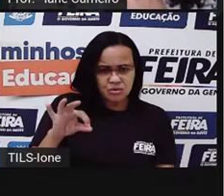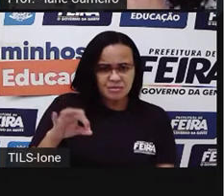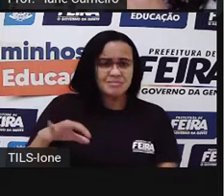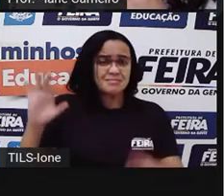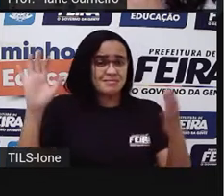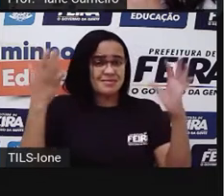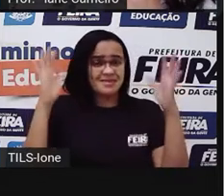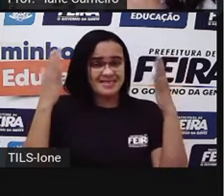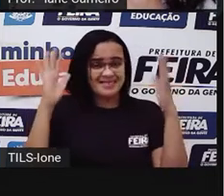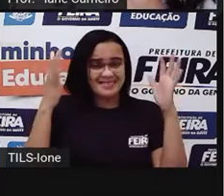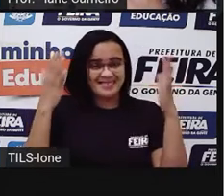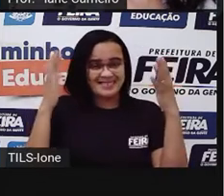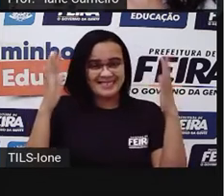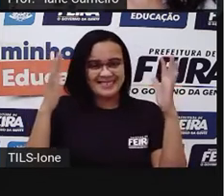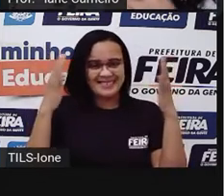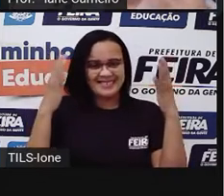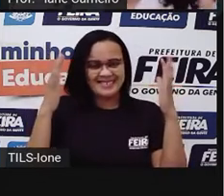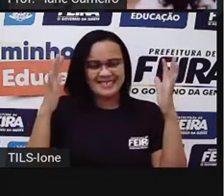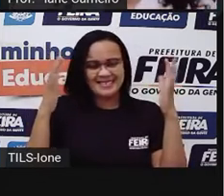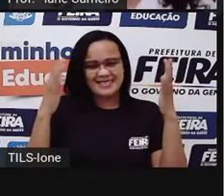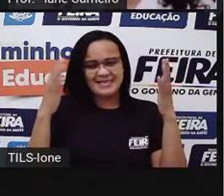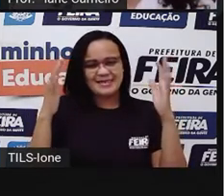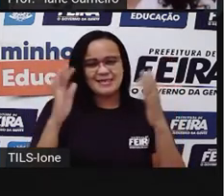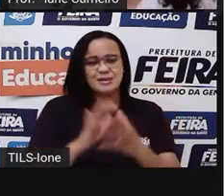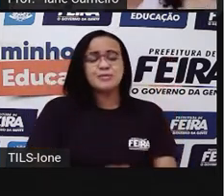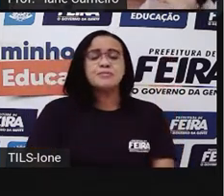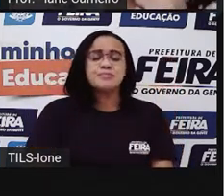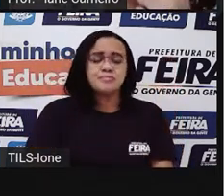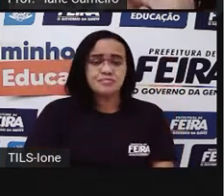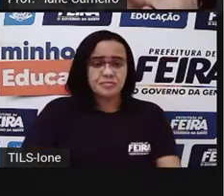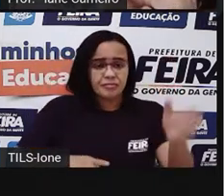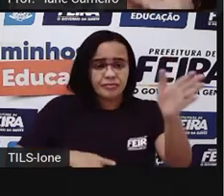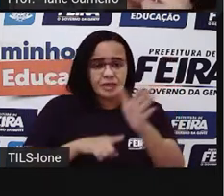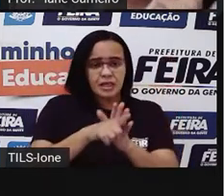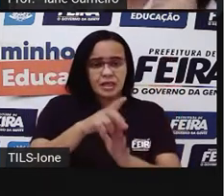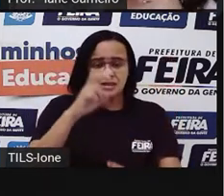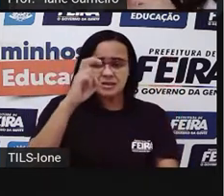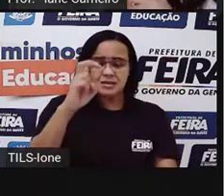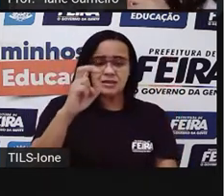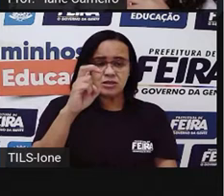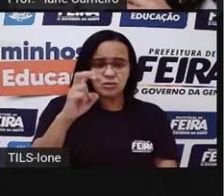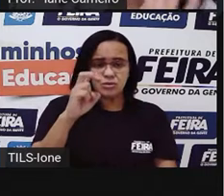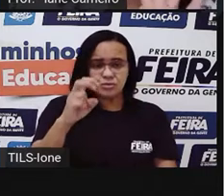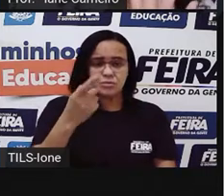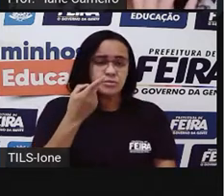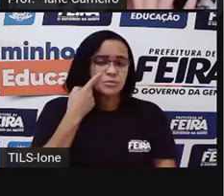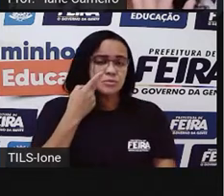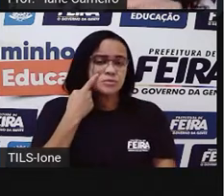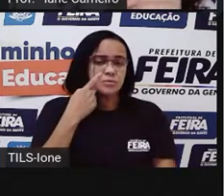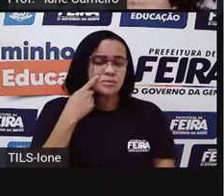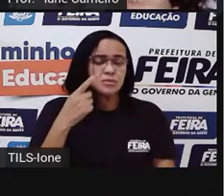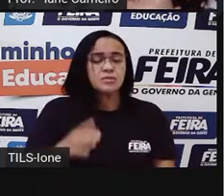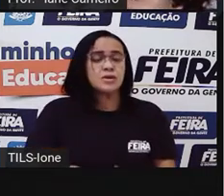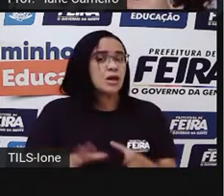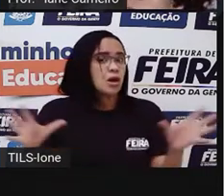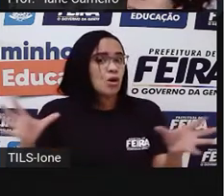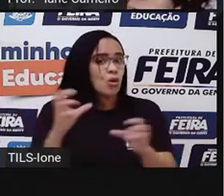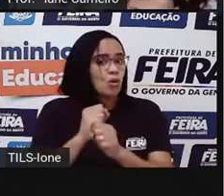Muito bem, acertamos. Quinta pergunta. Olha a nossa pontuação. 40, hein?